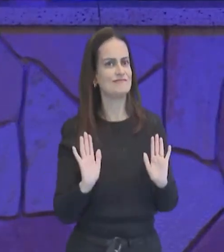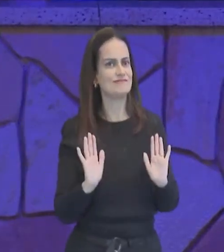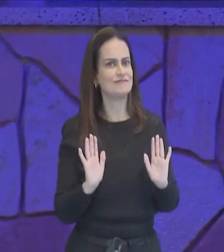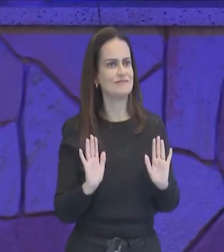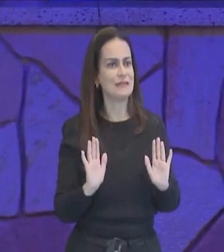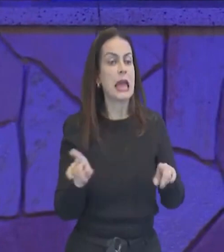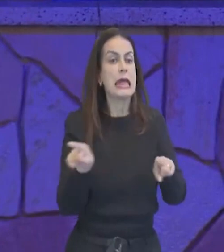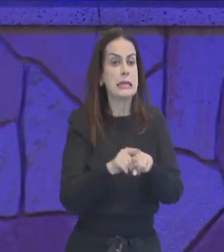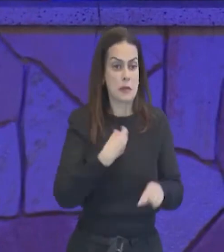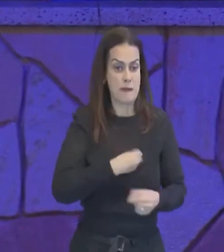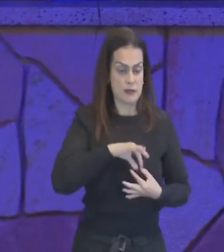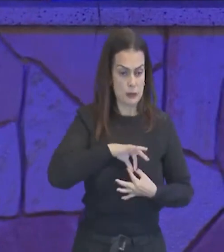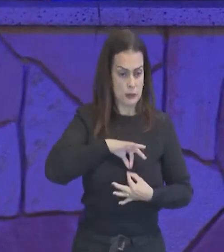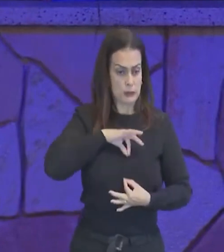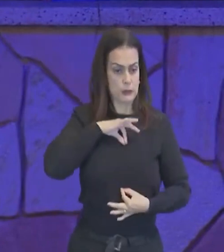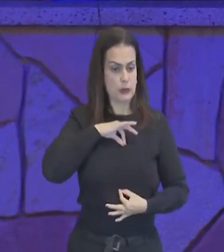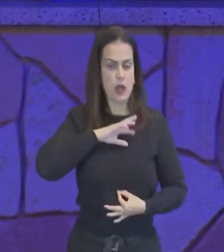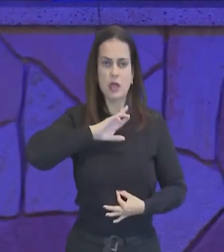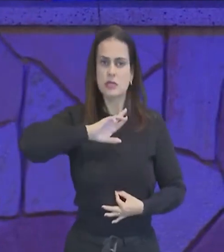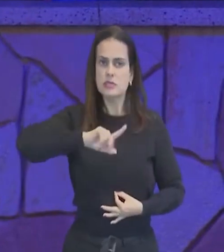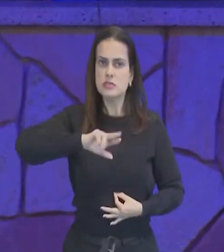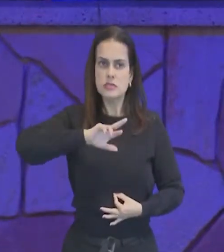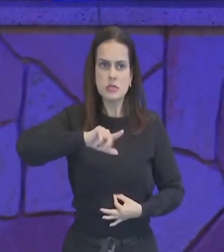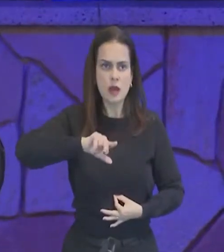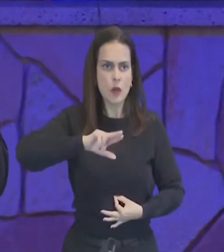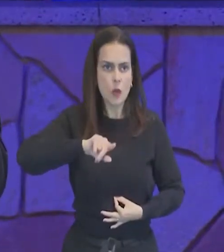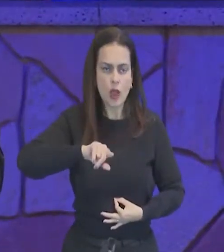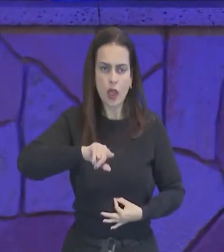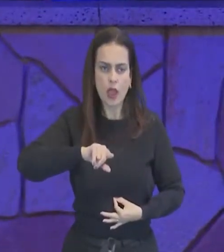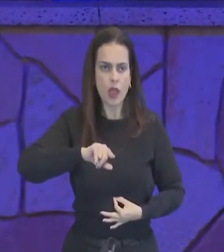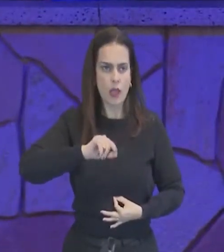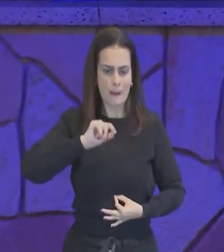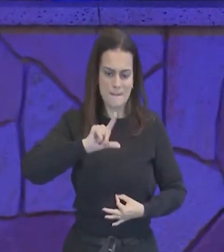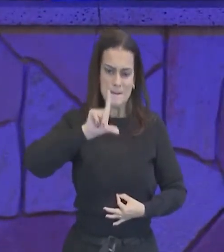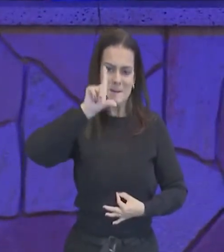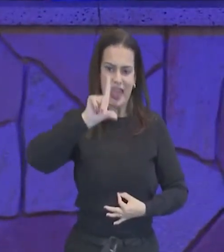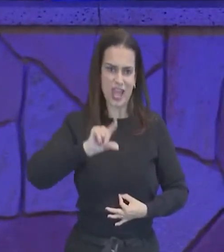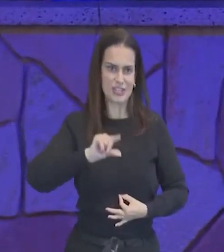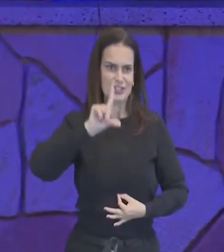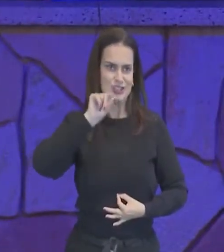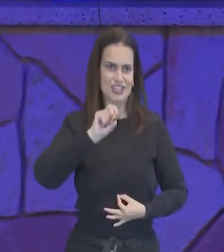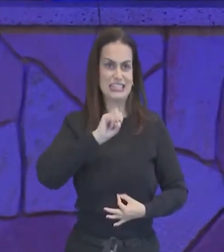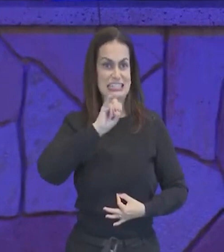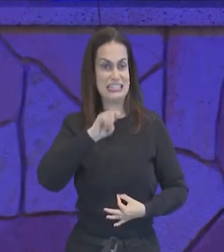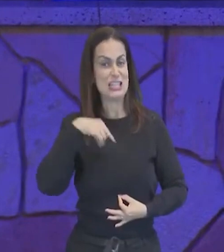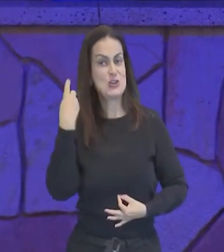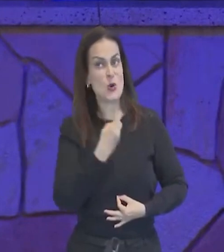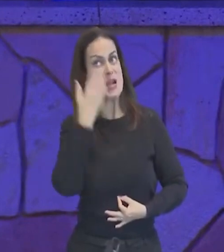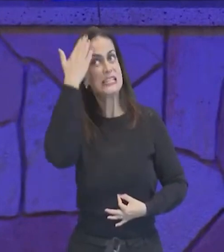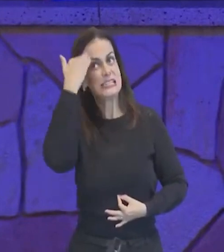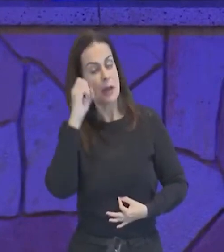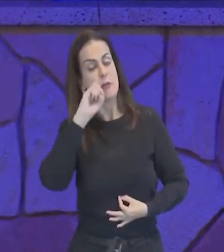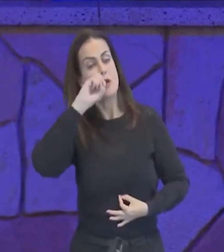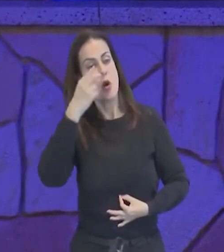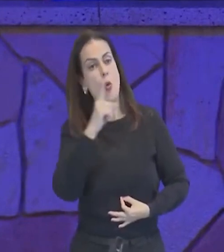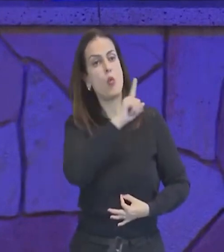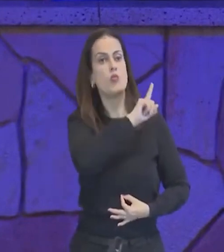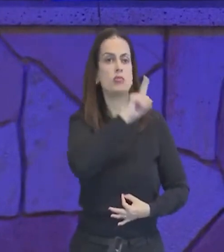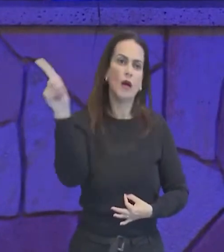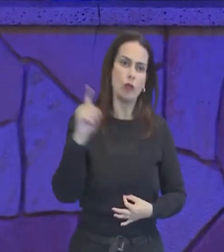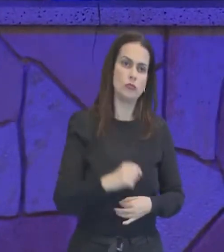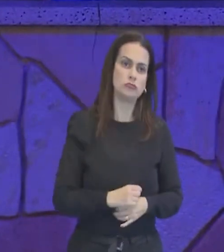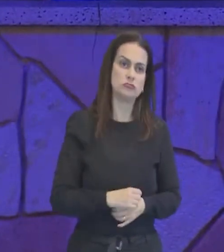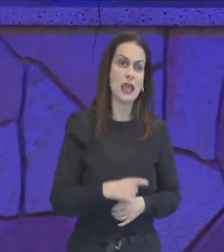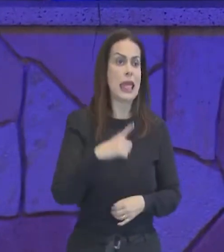espiritualidade, não é medida, pelo quanto sabemos, o quanto de conhecimento eu tenho, não é isso, quantas pessoas que não